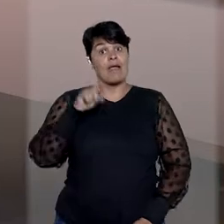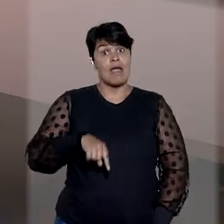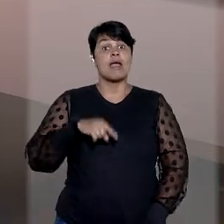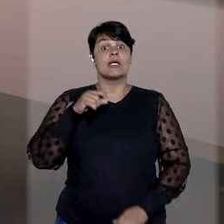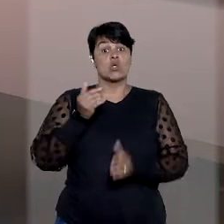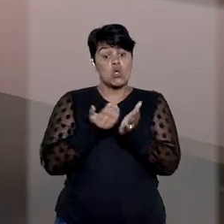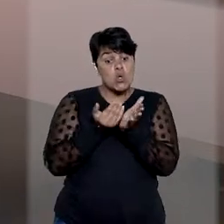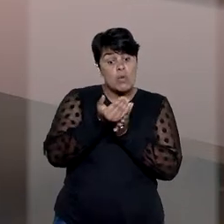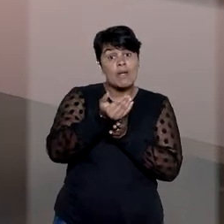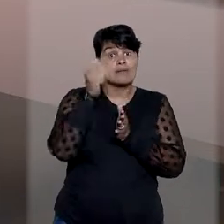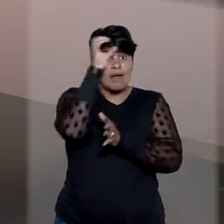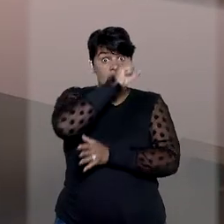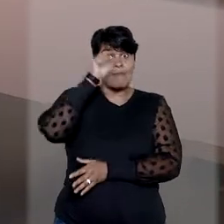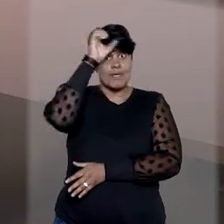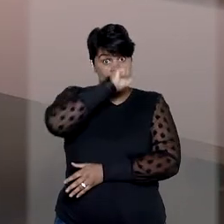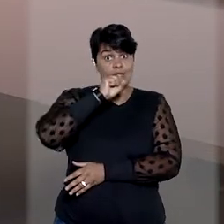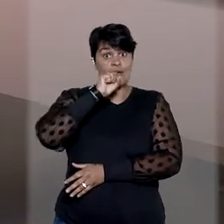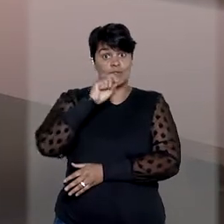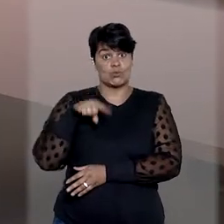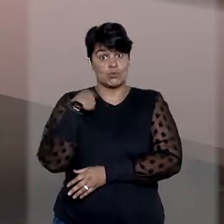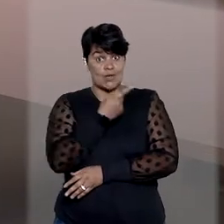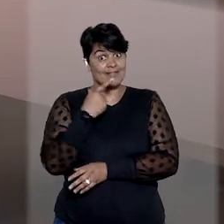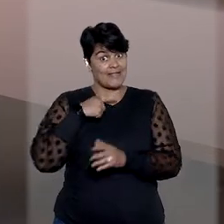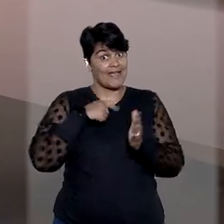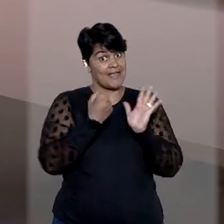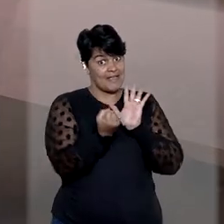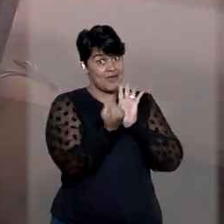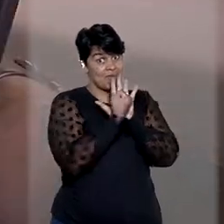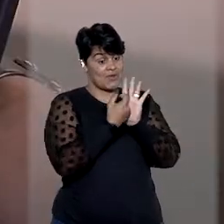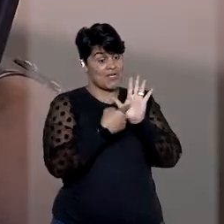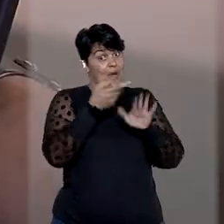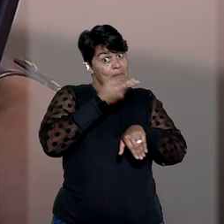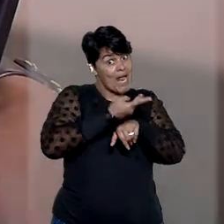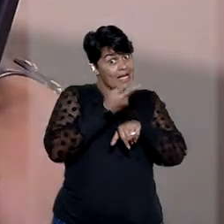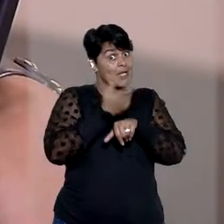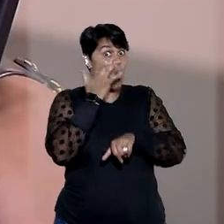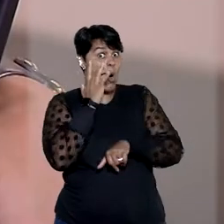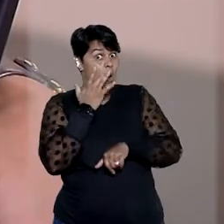início do aprendizado. A gente ainda tem aí a prata e o ouro pela frente.